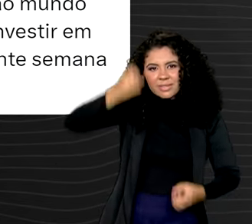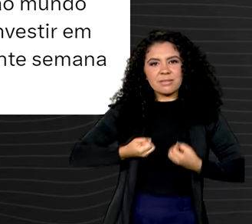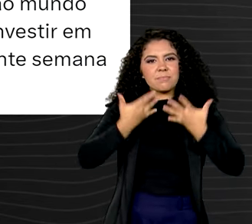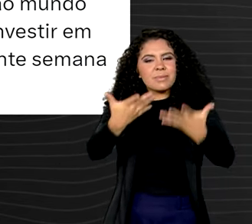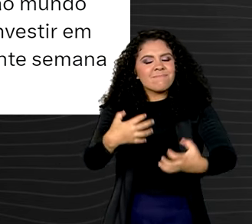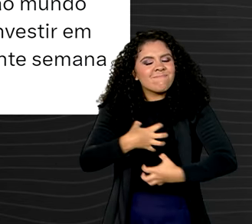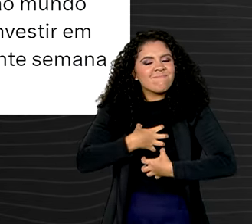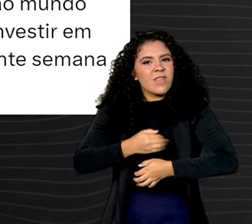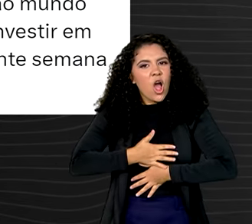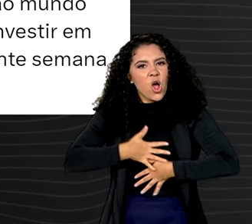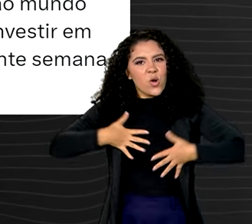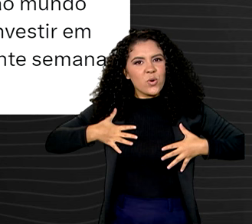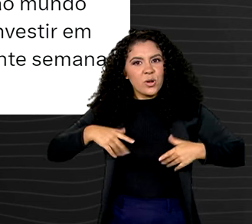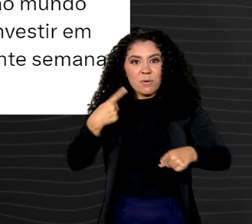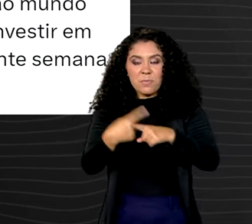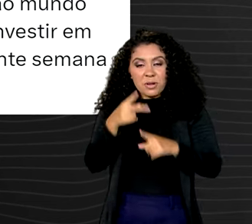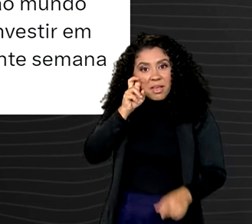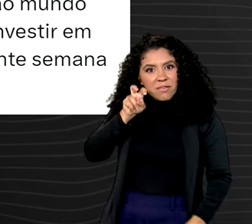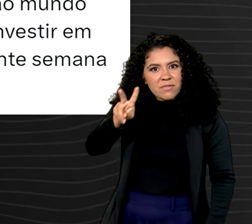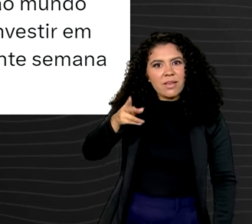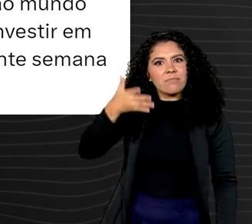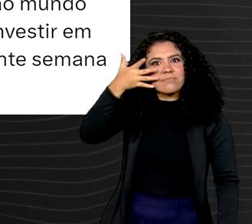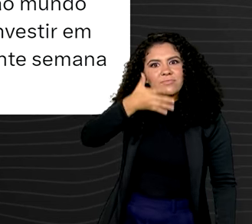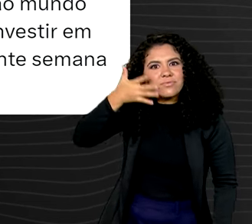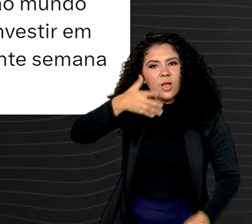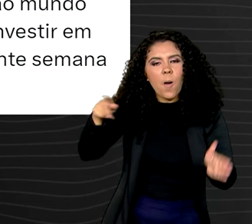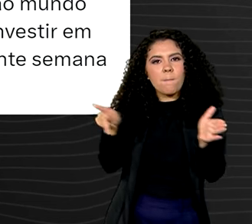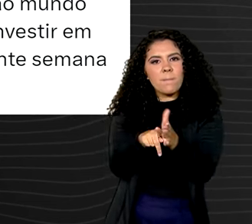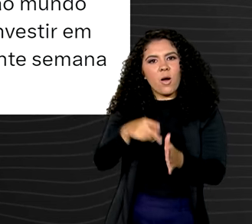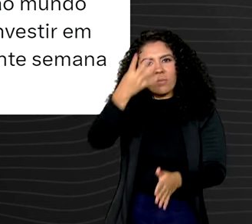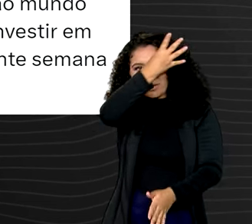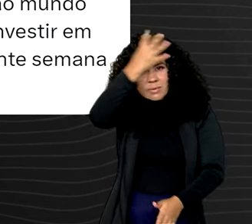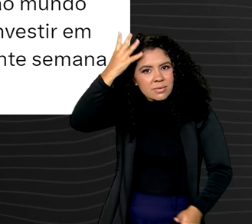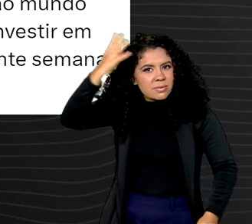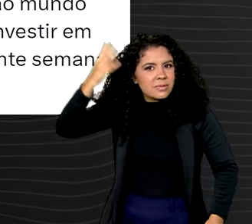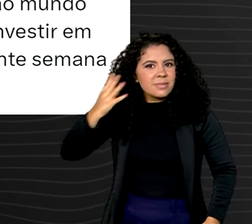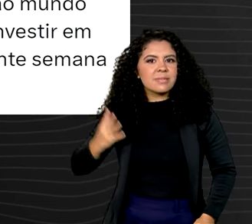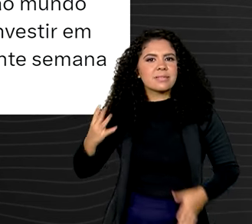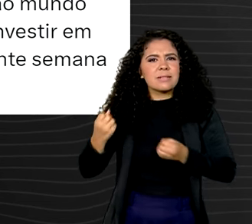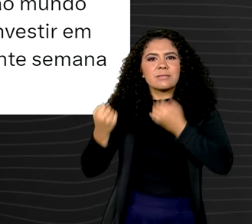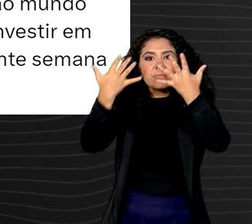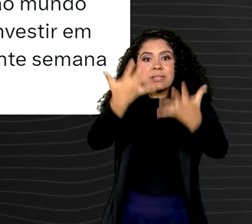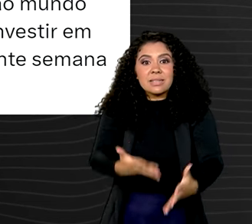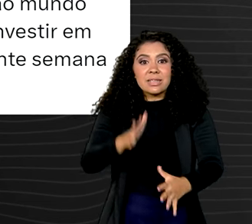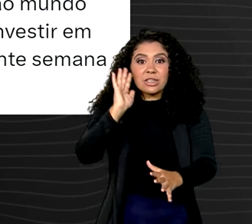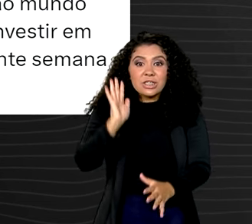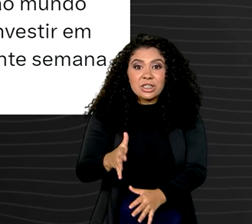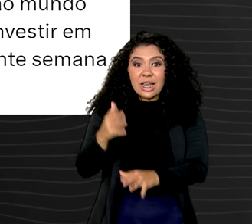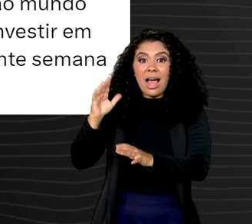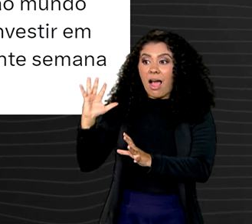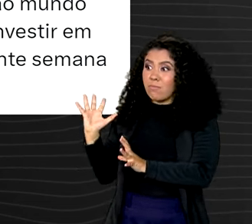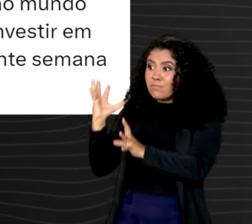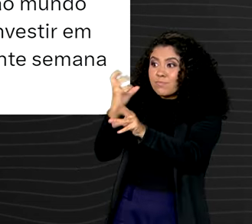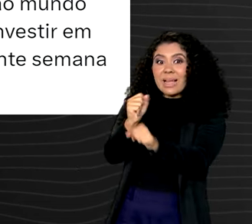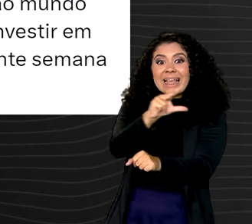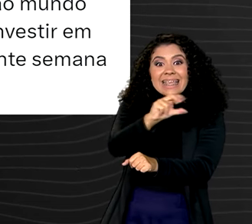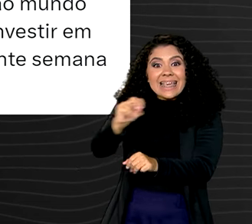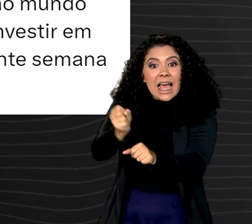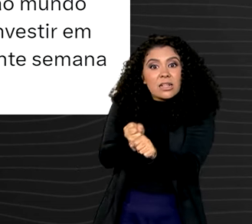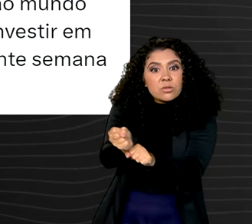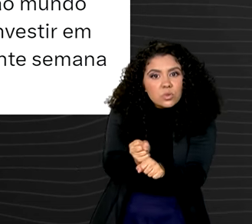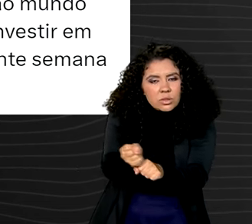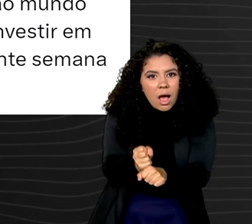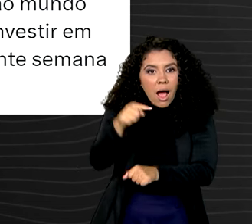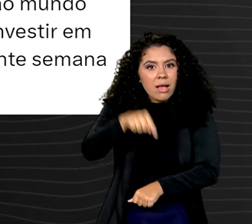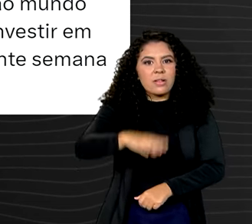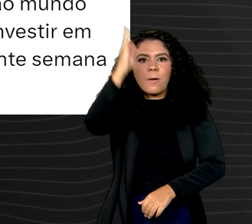pronunciamento da ministra Sônia Guajajara, destacando que, pela primeira vez em cinco séculos, o nosso país tem um